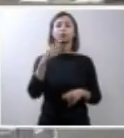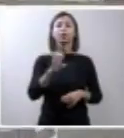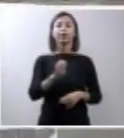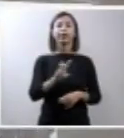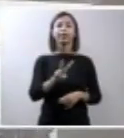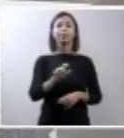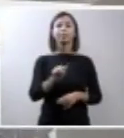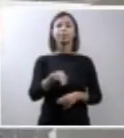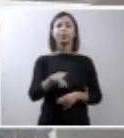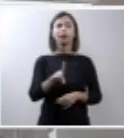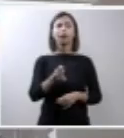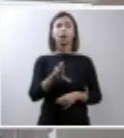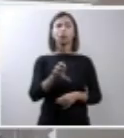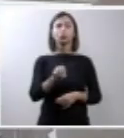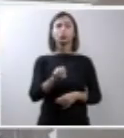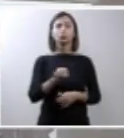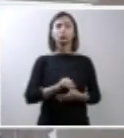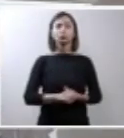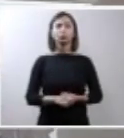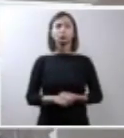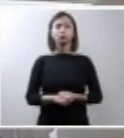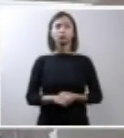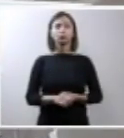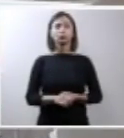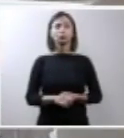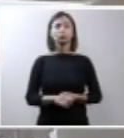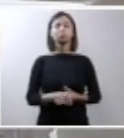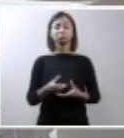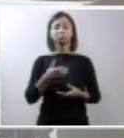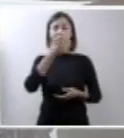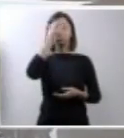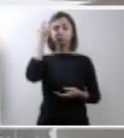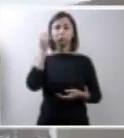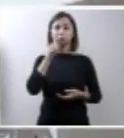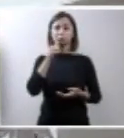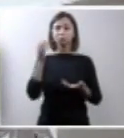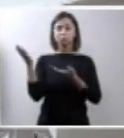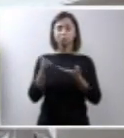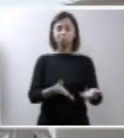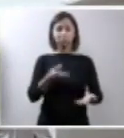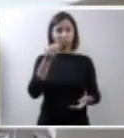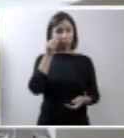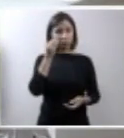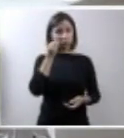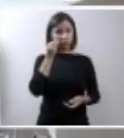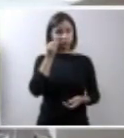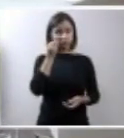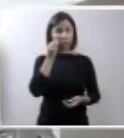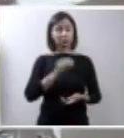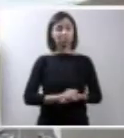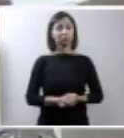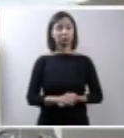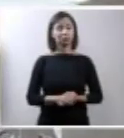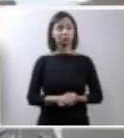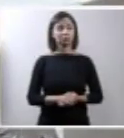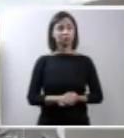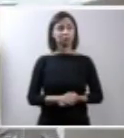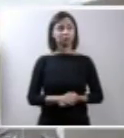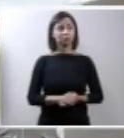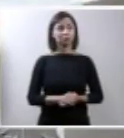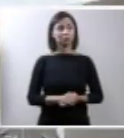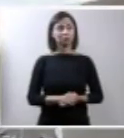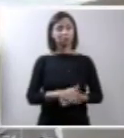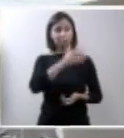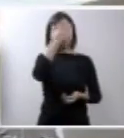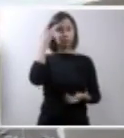Doutor Lia, a senhora nos trouxe aqui a experiência de pessoas que resolveram